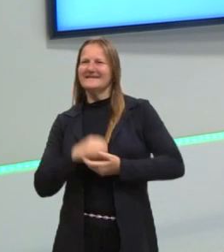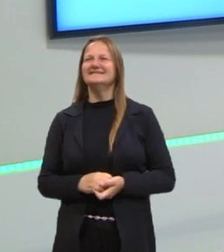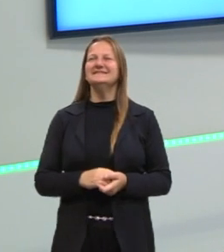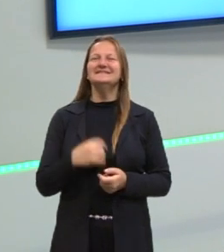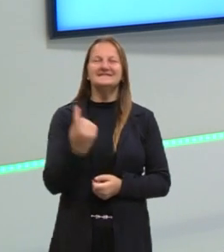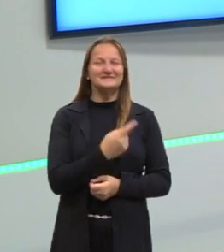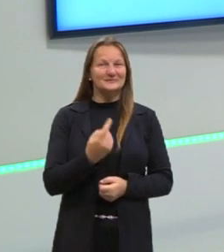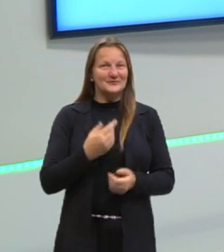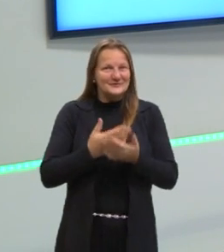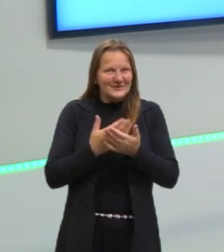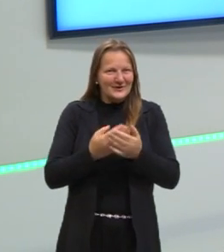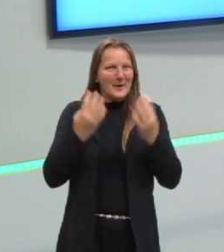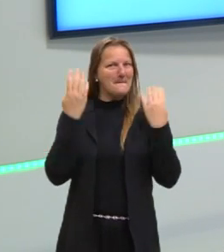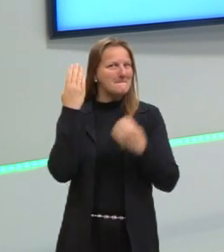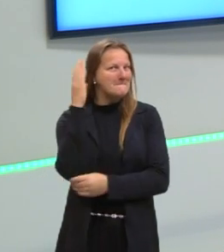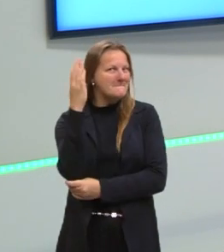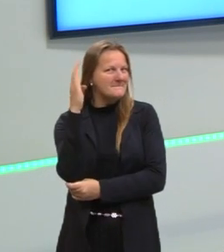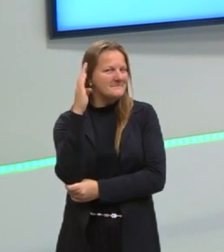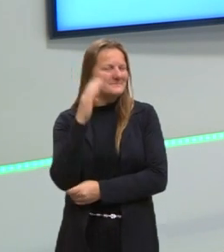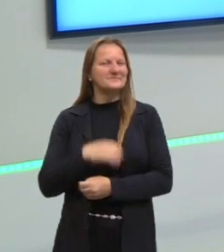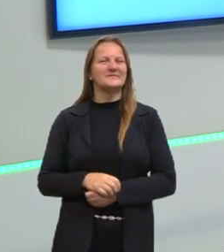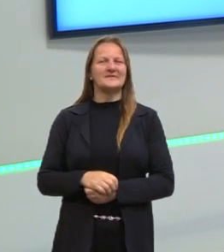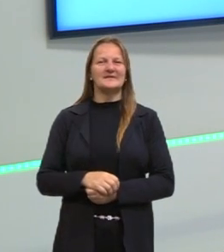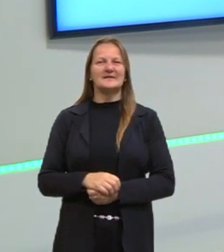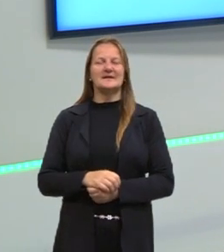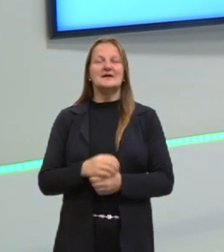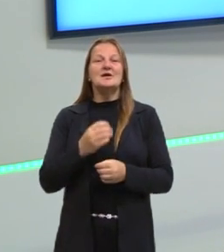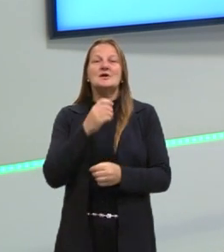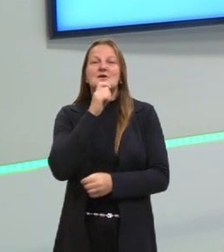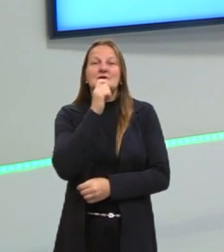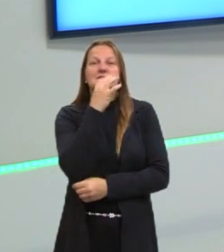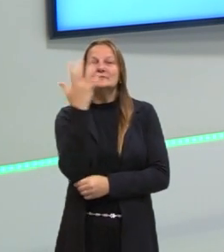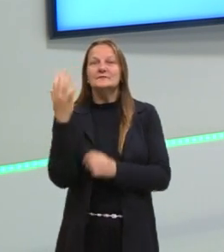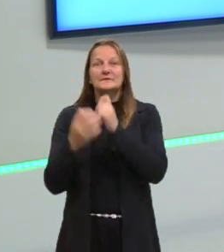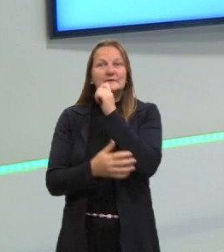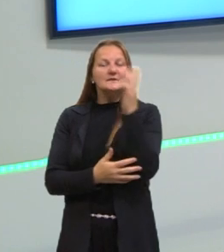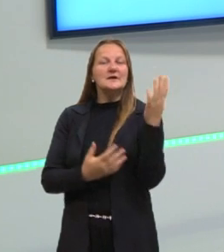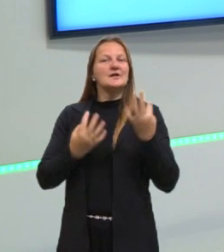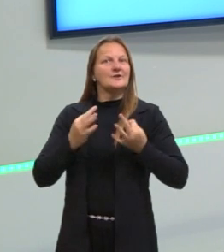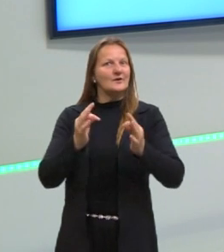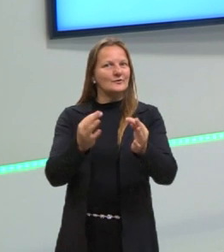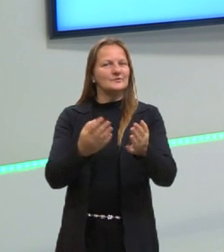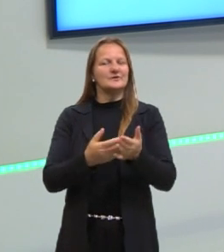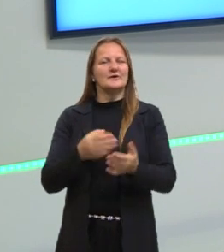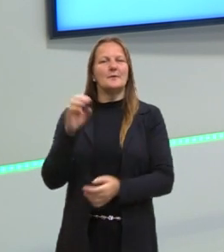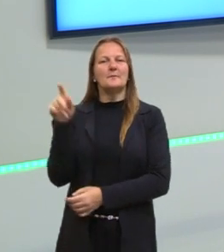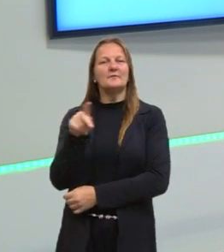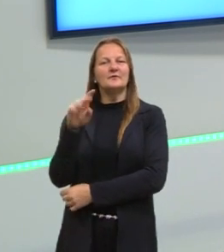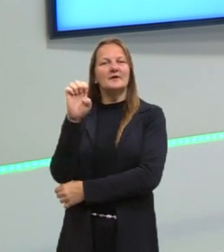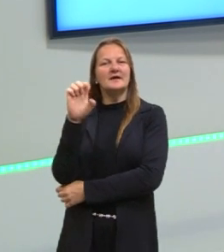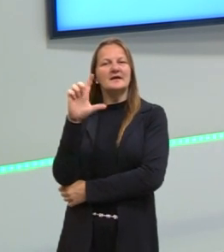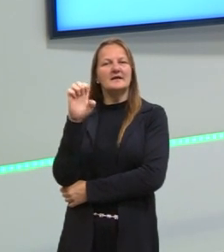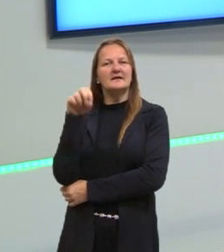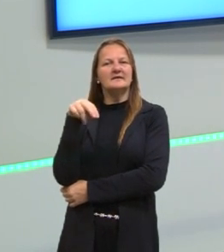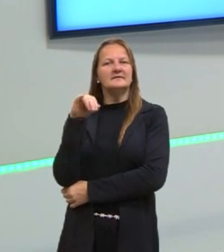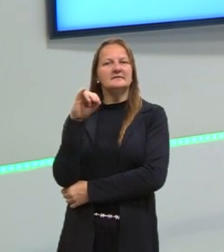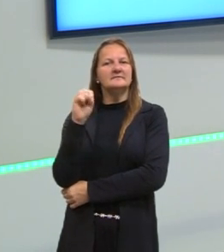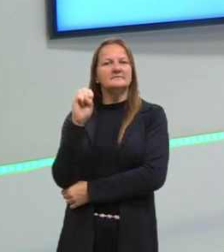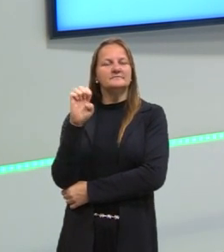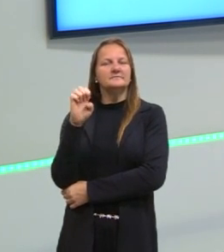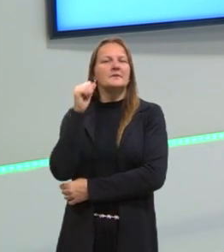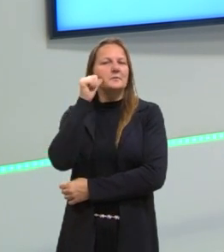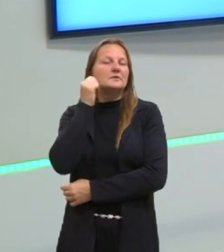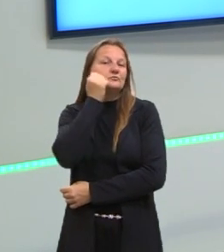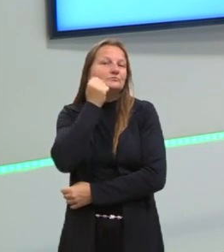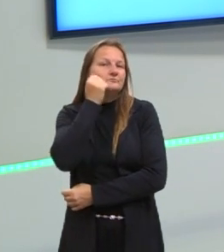estamos na aula de Biologia na área das Ciências, a Natureza e suas Tecnologias. Eu me chamo Helenise Pereira, sou uma mulher negra,